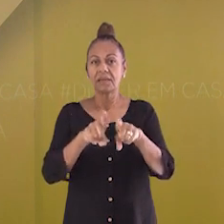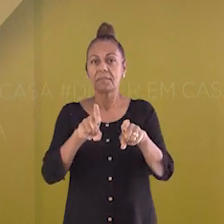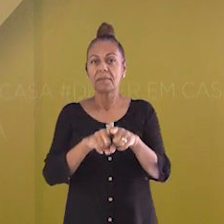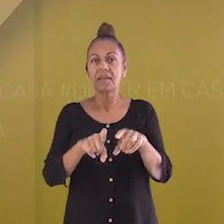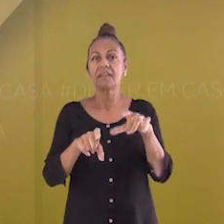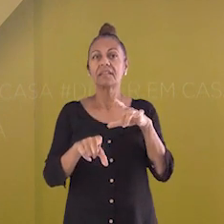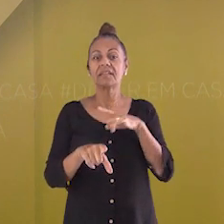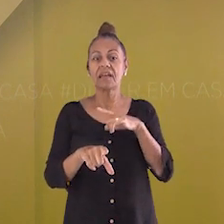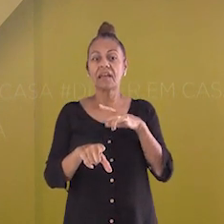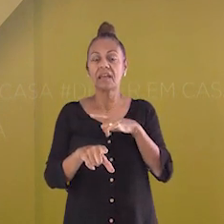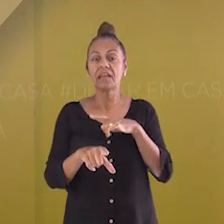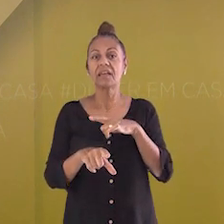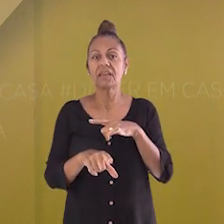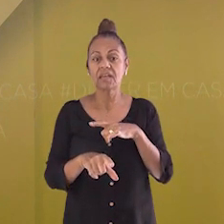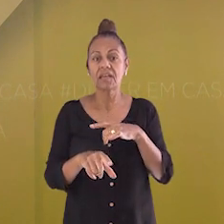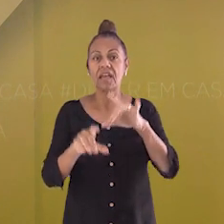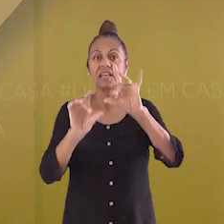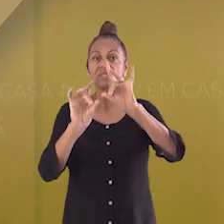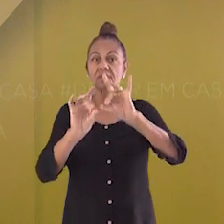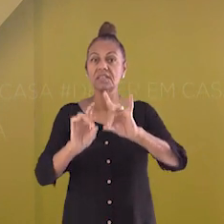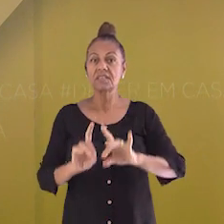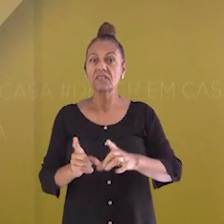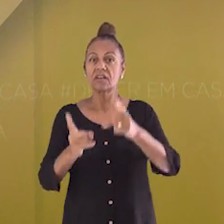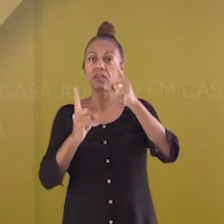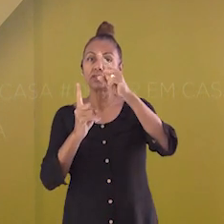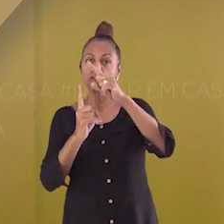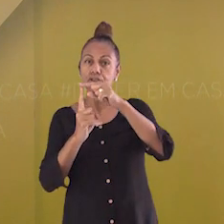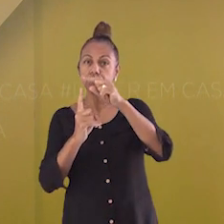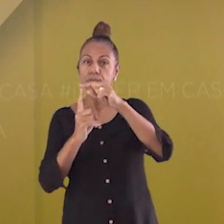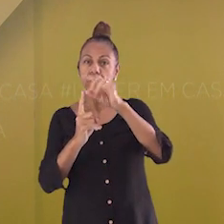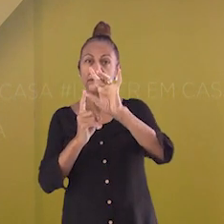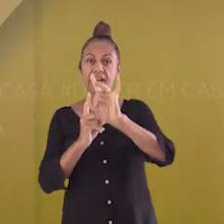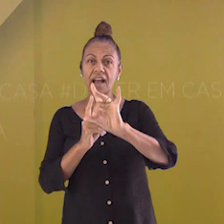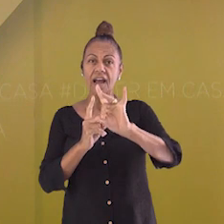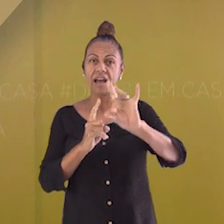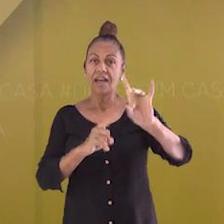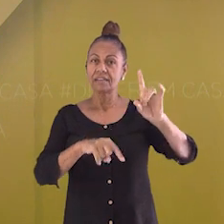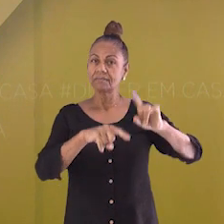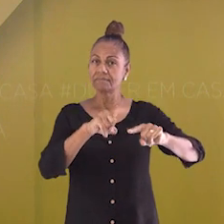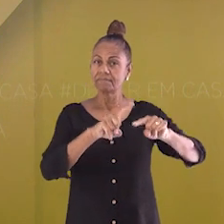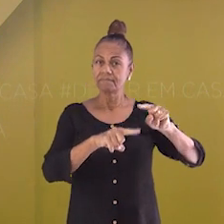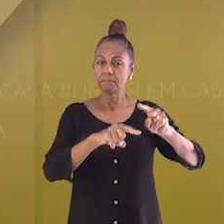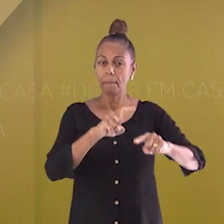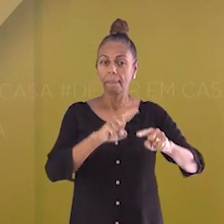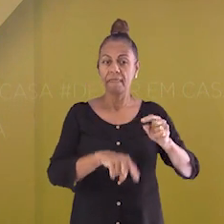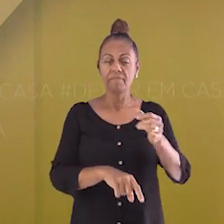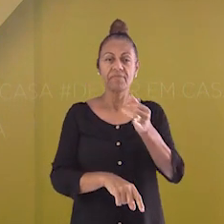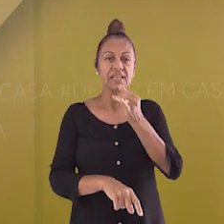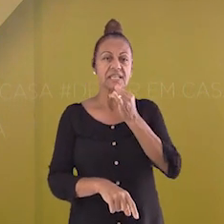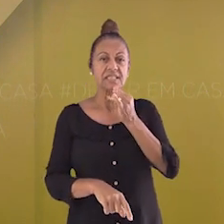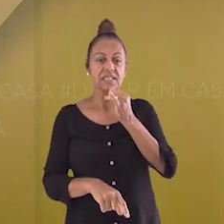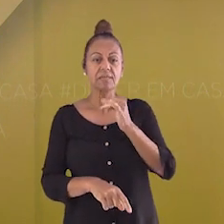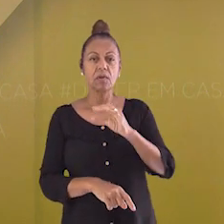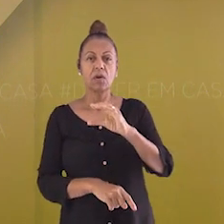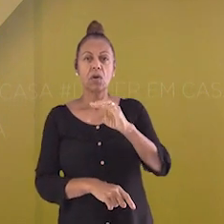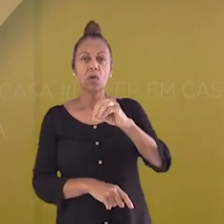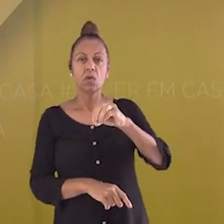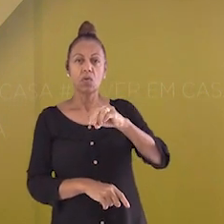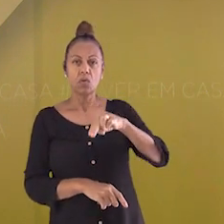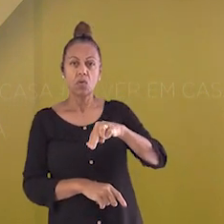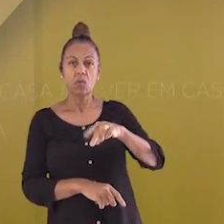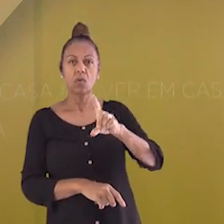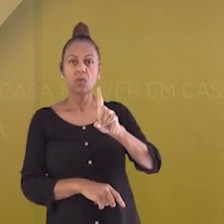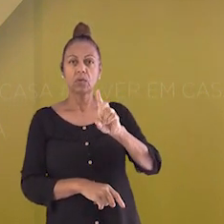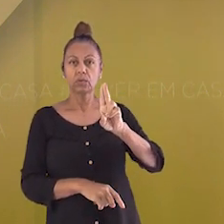propriedades que são específicas de cada tipo de matéria. E são elas, por exemplo, a condutividade,